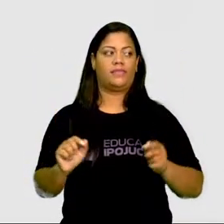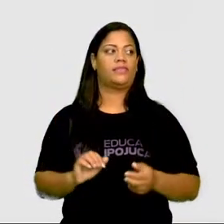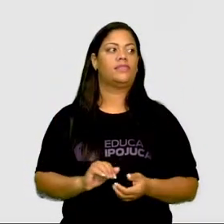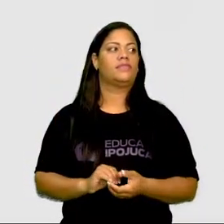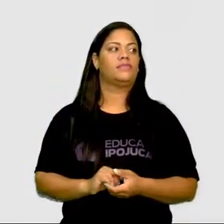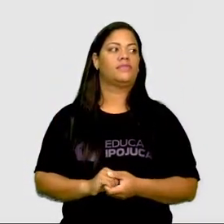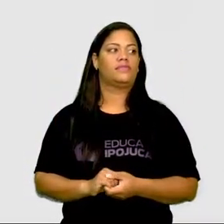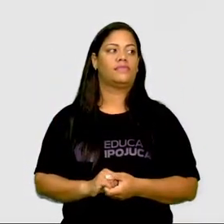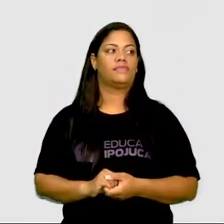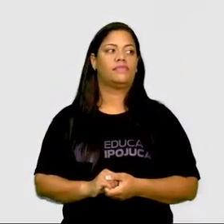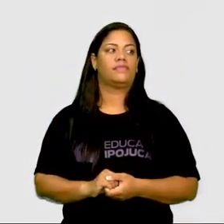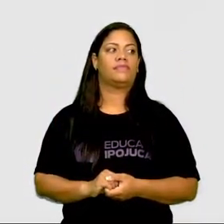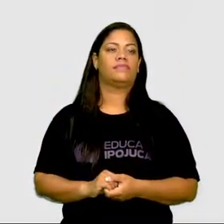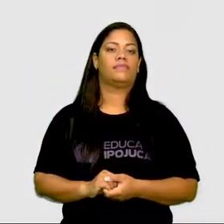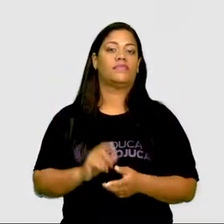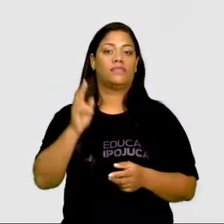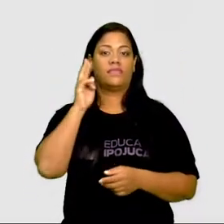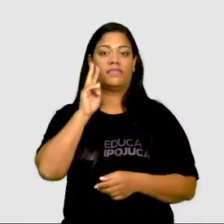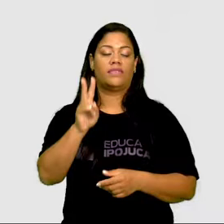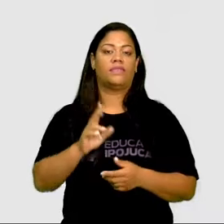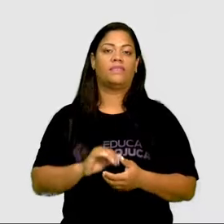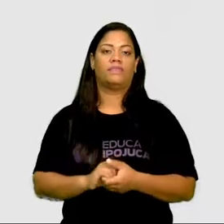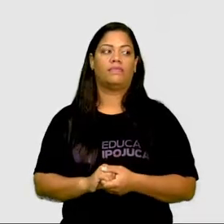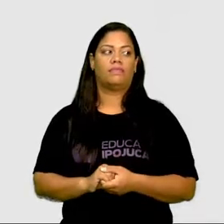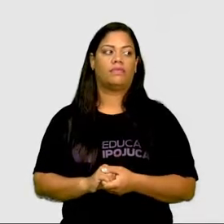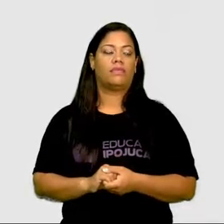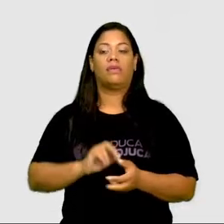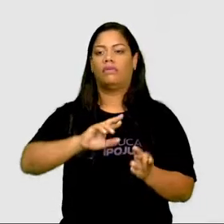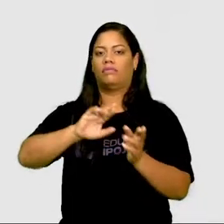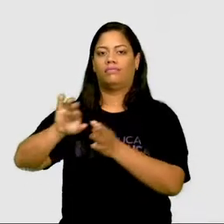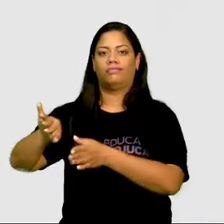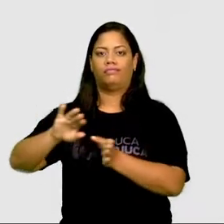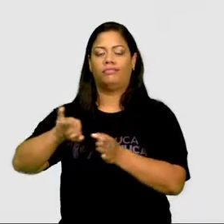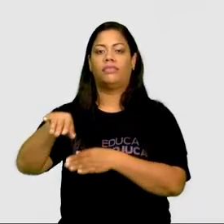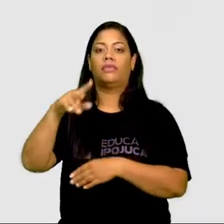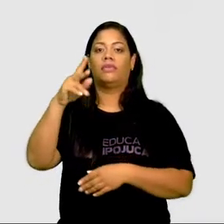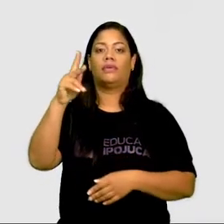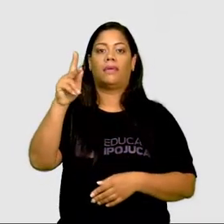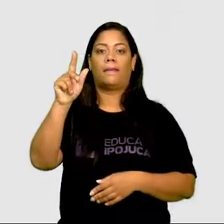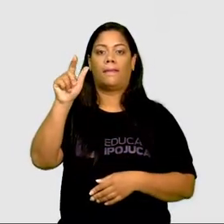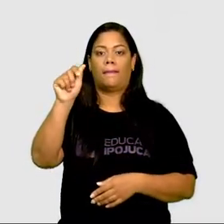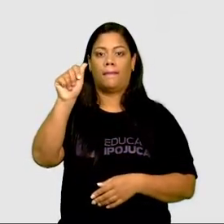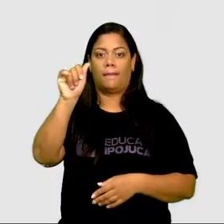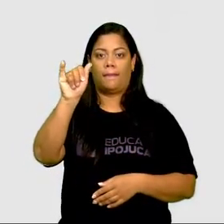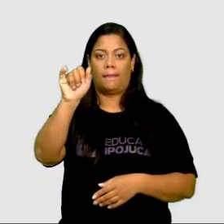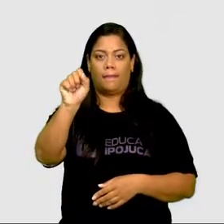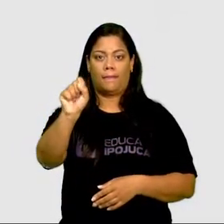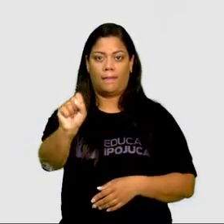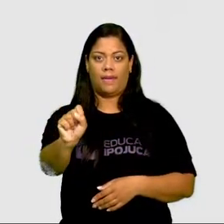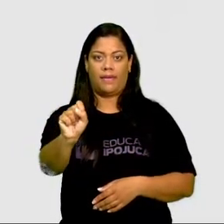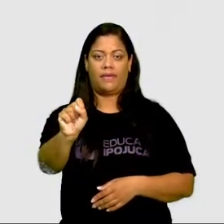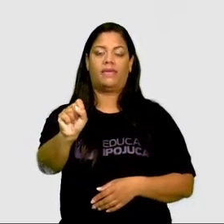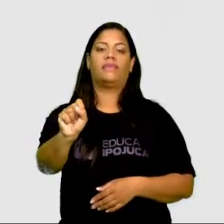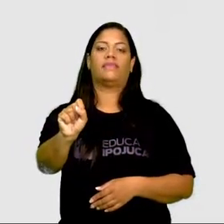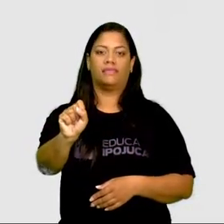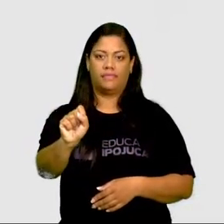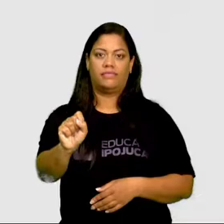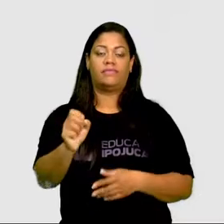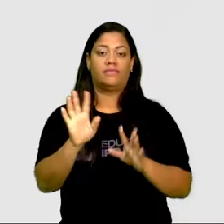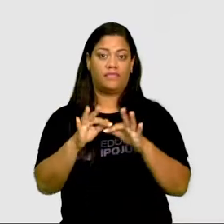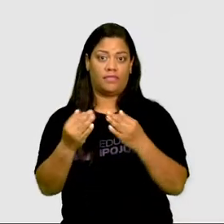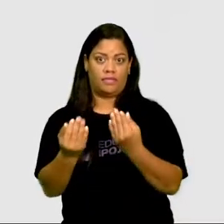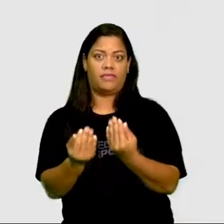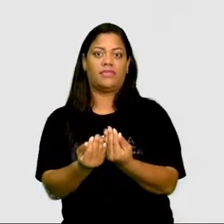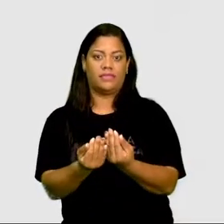referindo a um grupo de pessoas que cuidam, que deram a luz à criança.